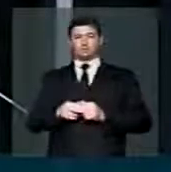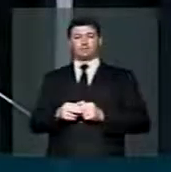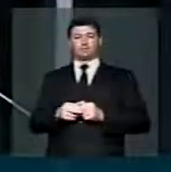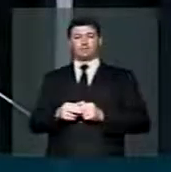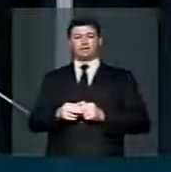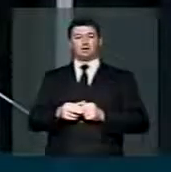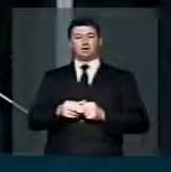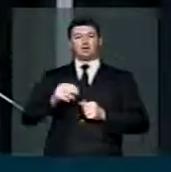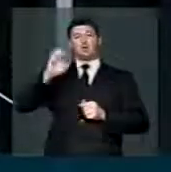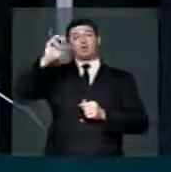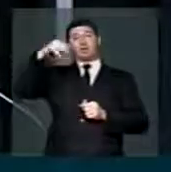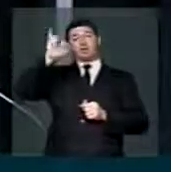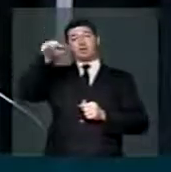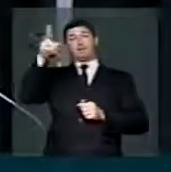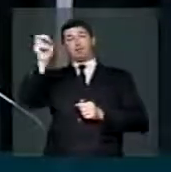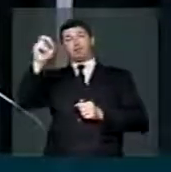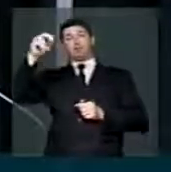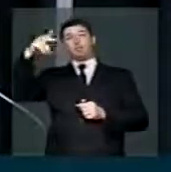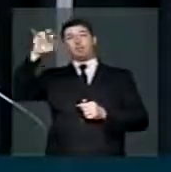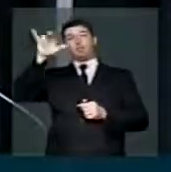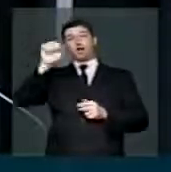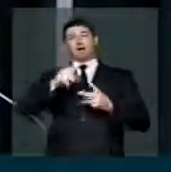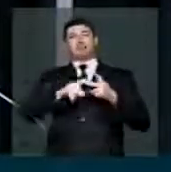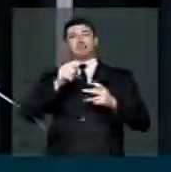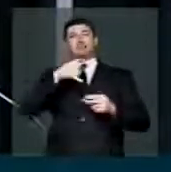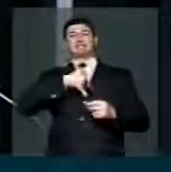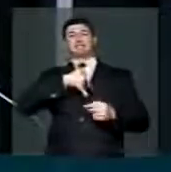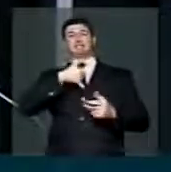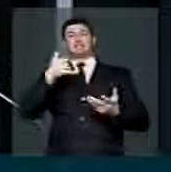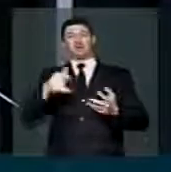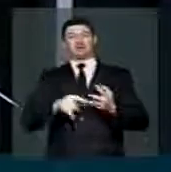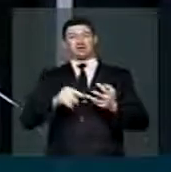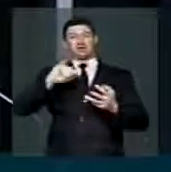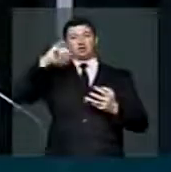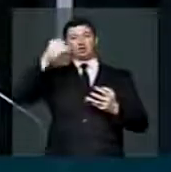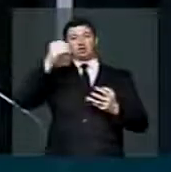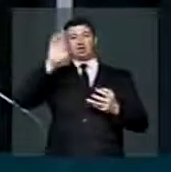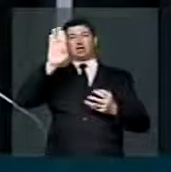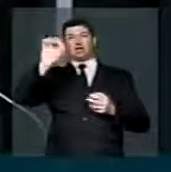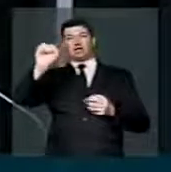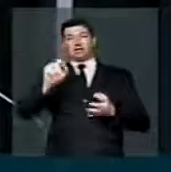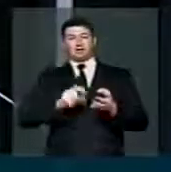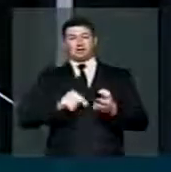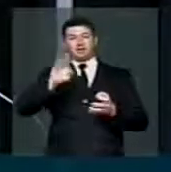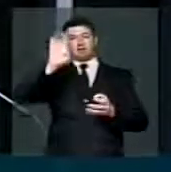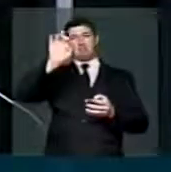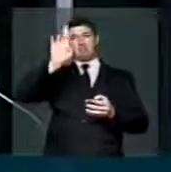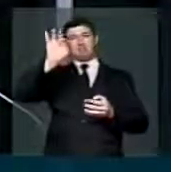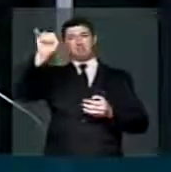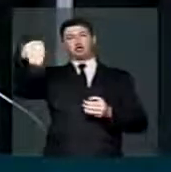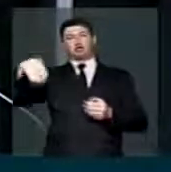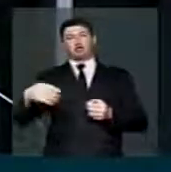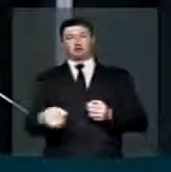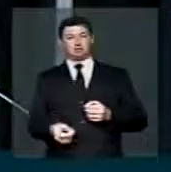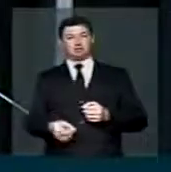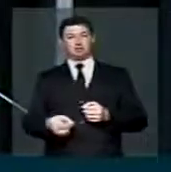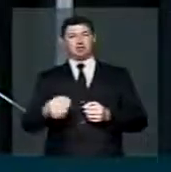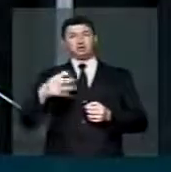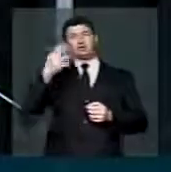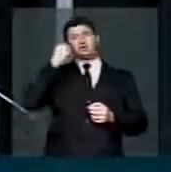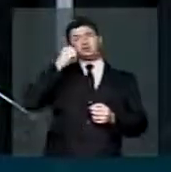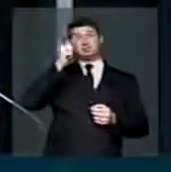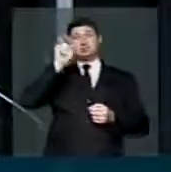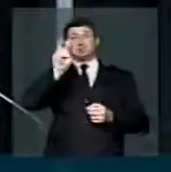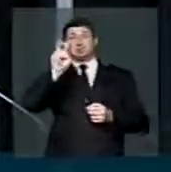Antônio Hermínio Morais, é o Silvio Santos, é o JBS, é o Bertin. Eles recebem 15,